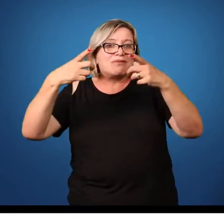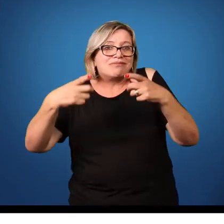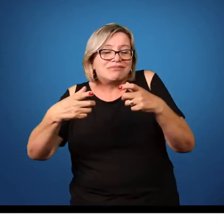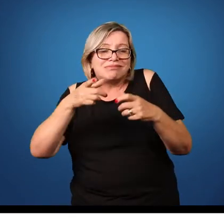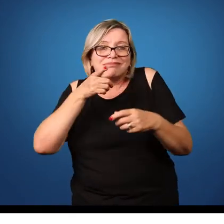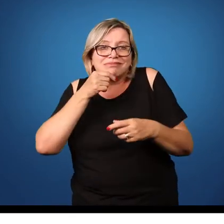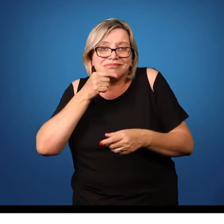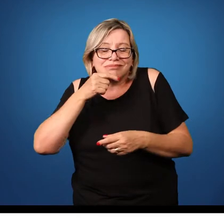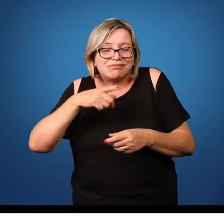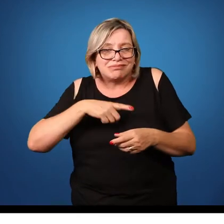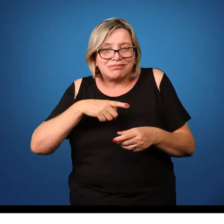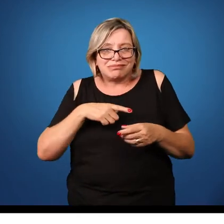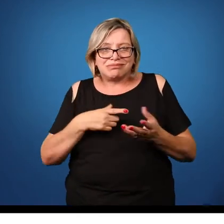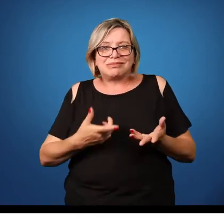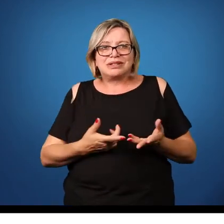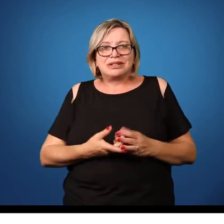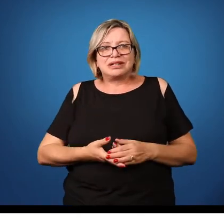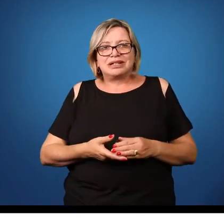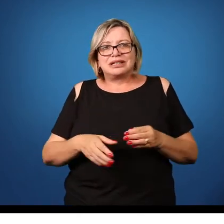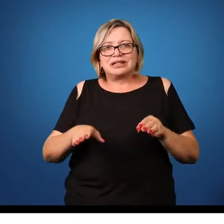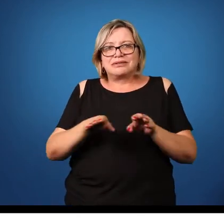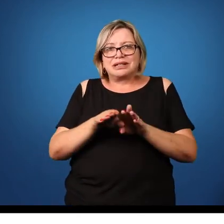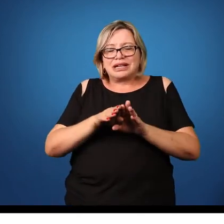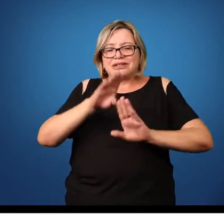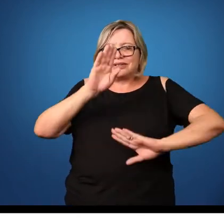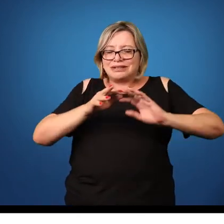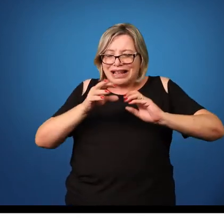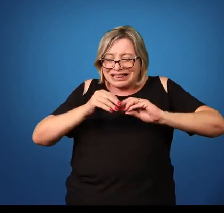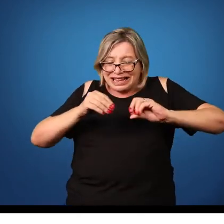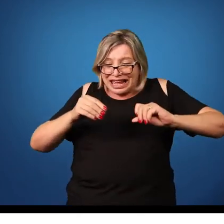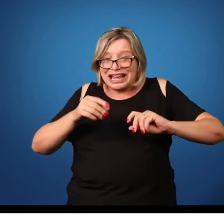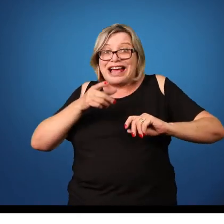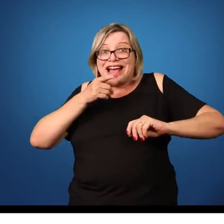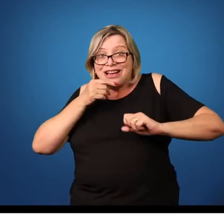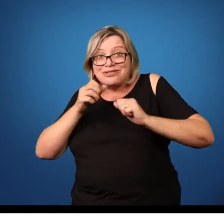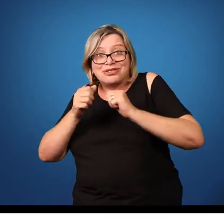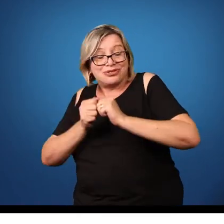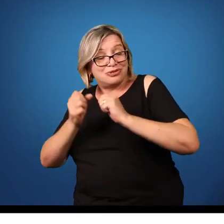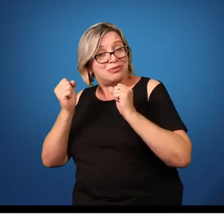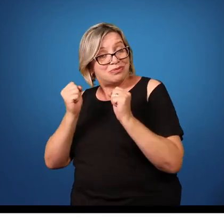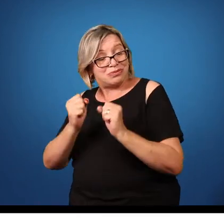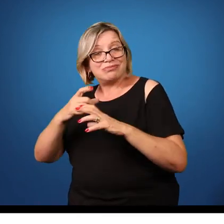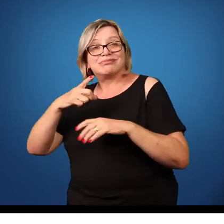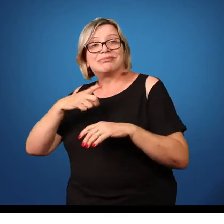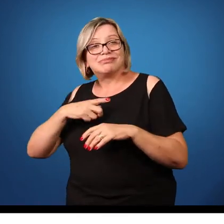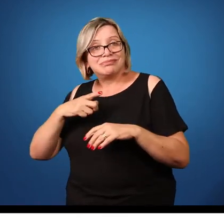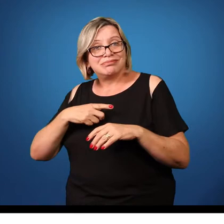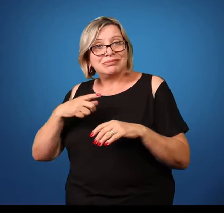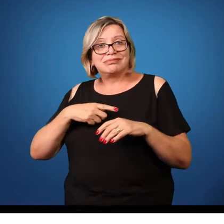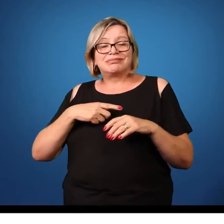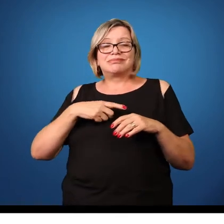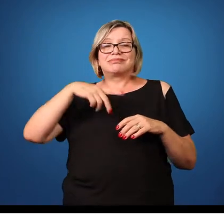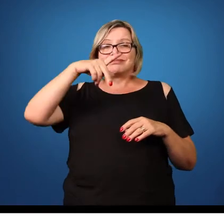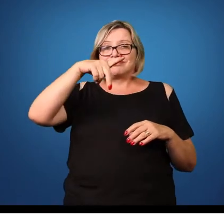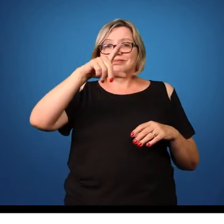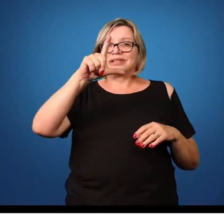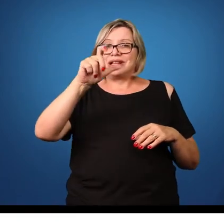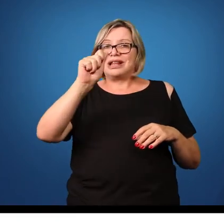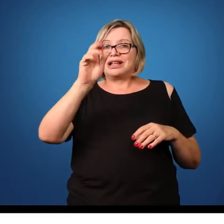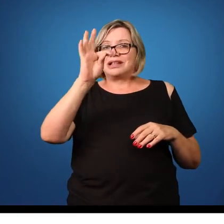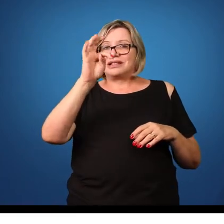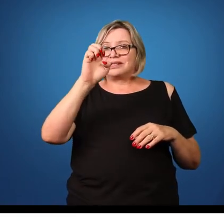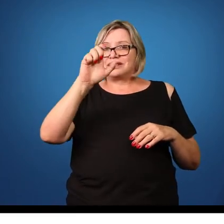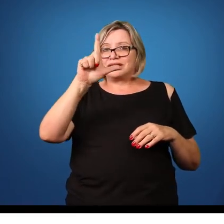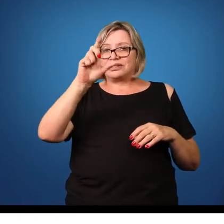úmidos, a ambientes aquáticos. Até mesmo solos úmidos podem apresentar esse tipo de organismo. Além